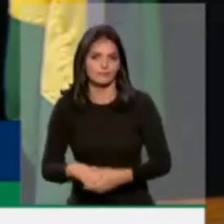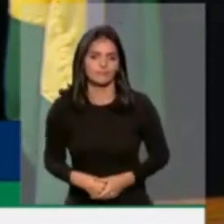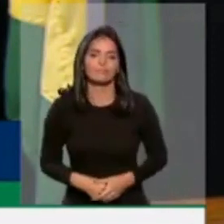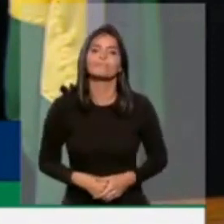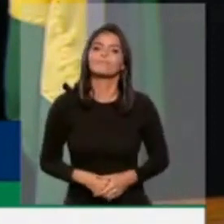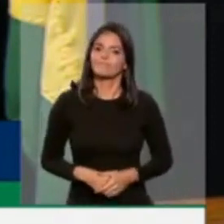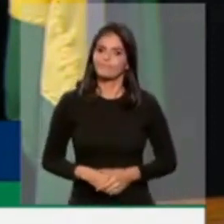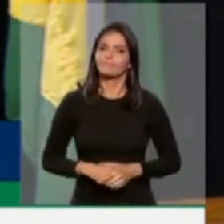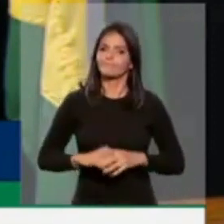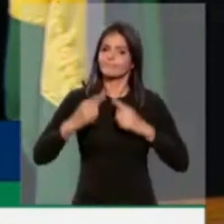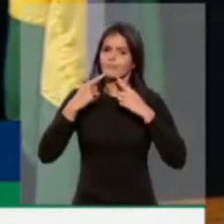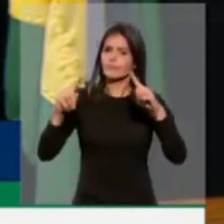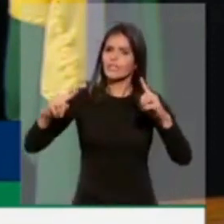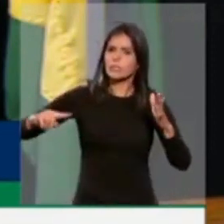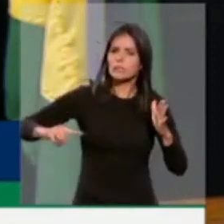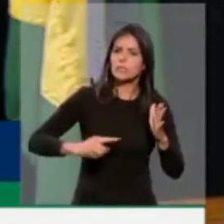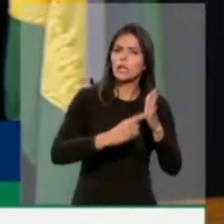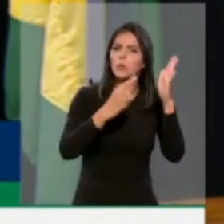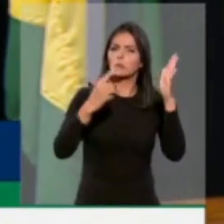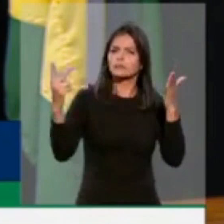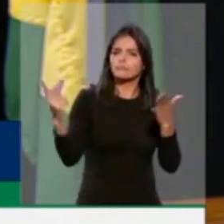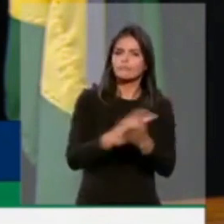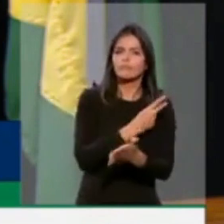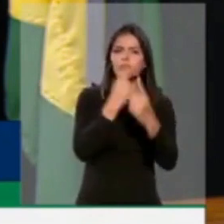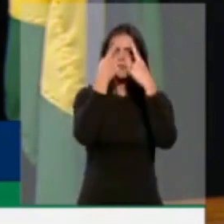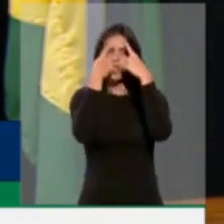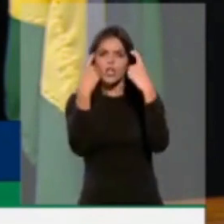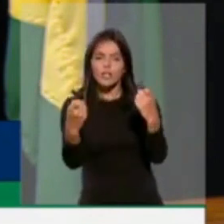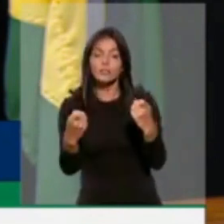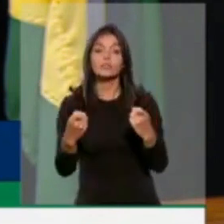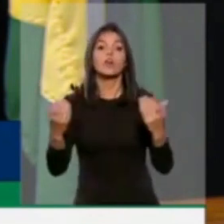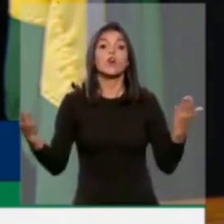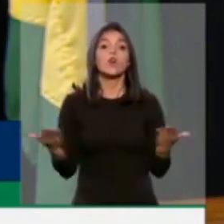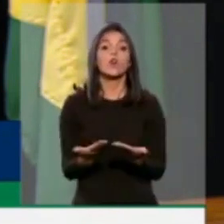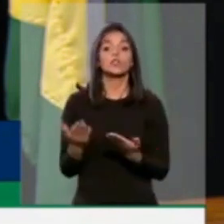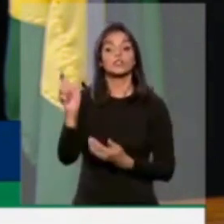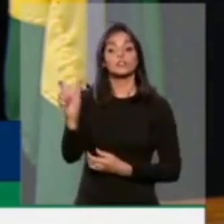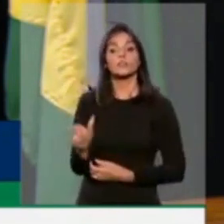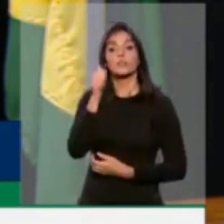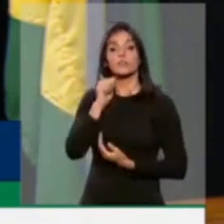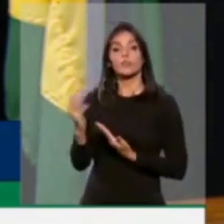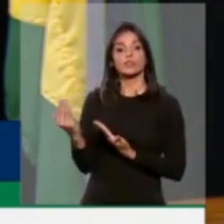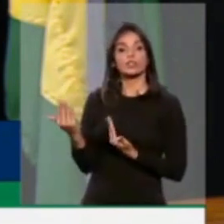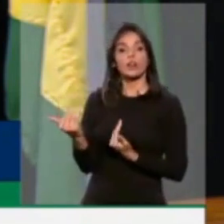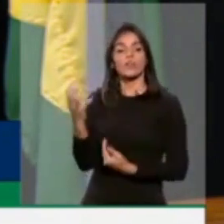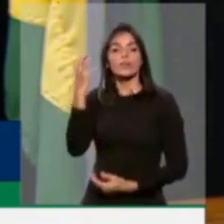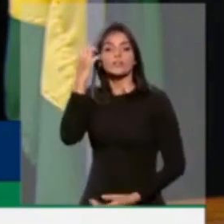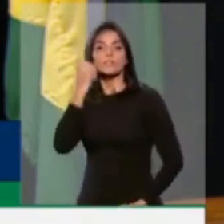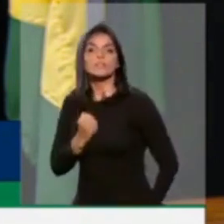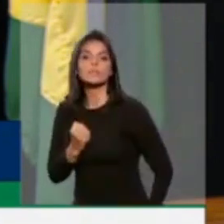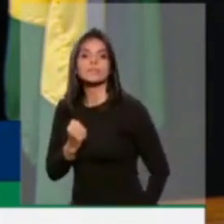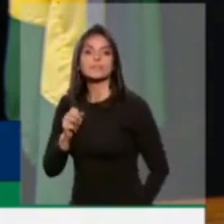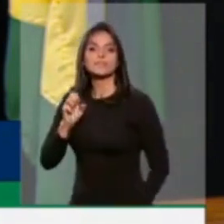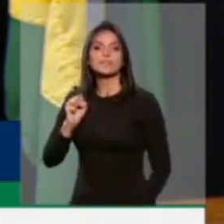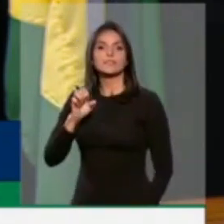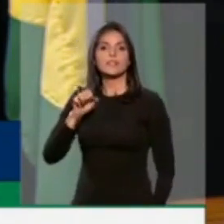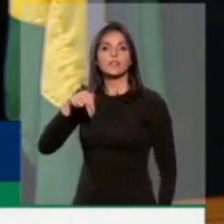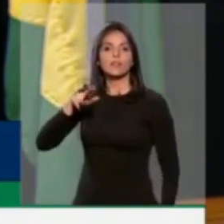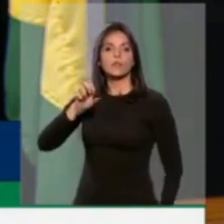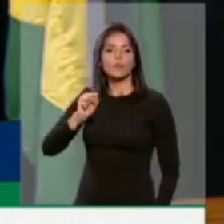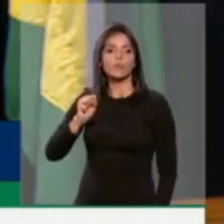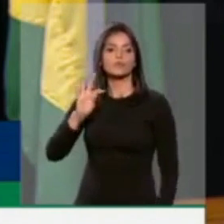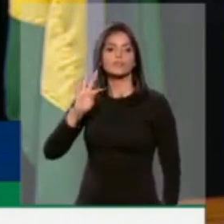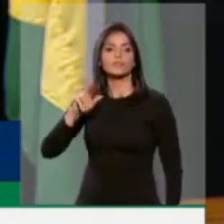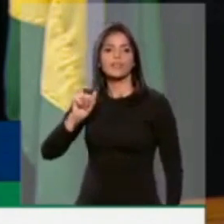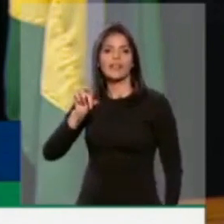denúncias de atos violentos em todo o país. Hoje, uma jovem de 19 anos foi praticamente sequestrada por três apoiadores de Bolsonaro